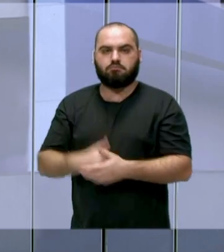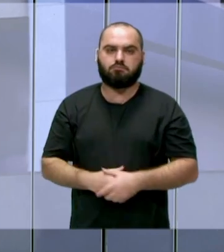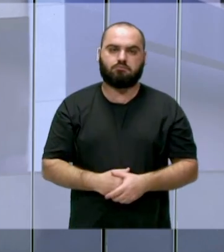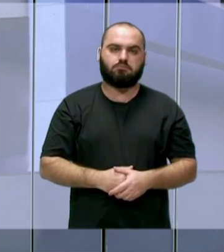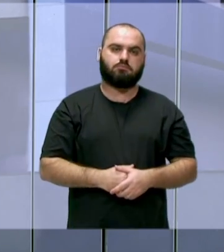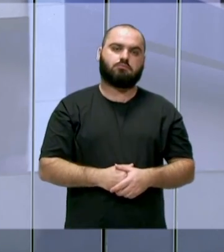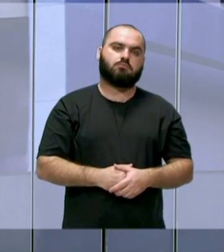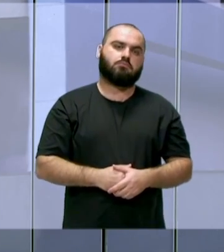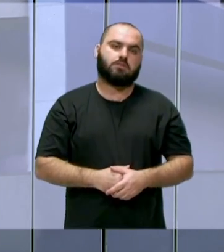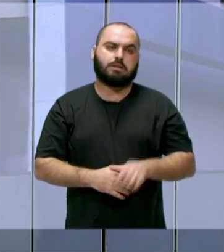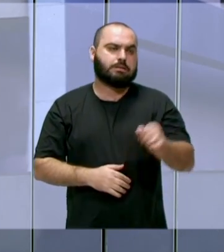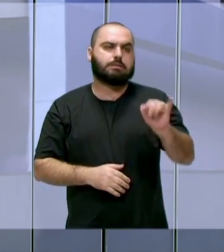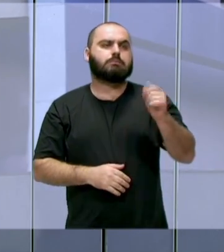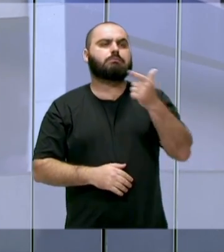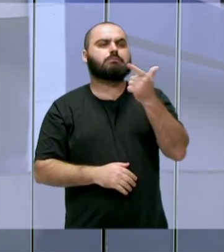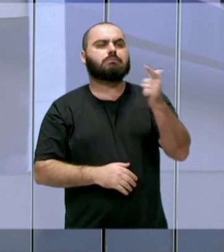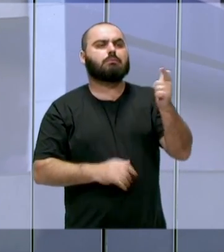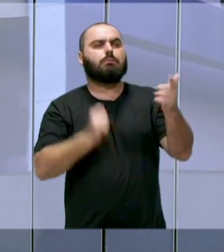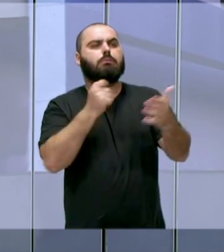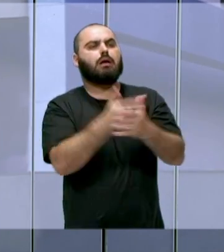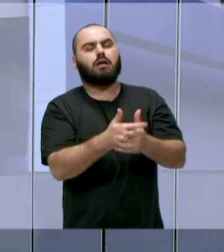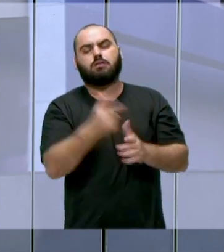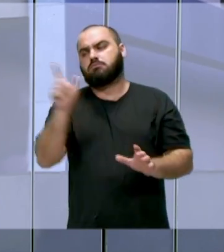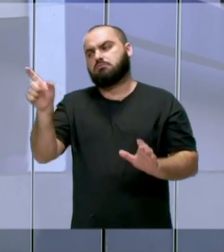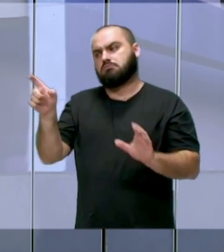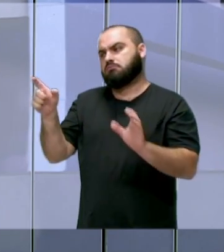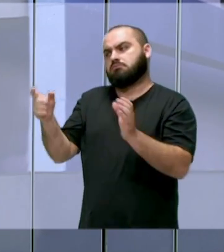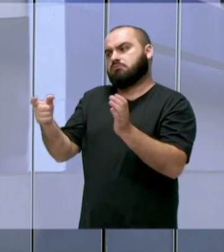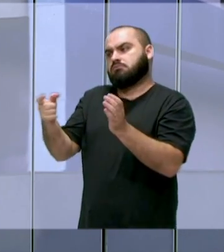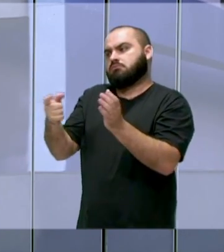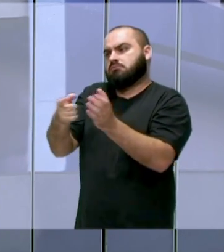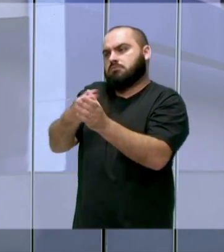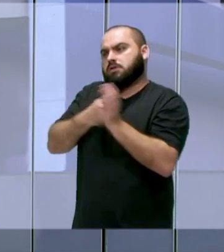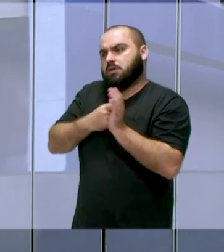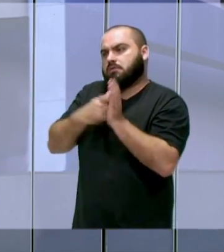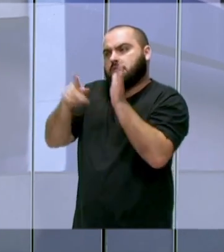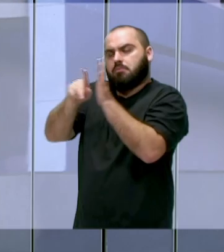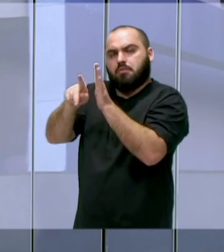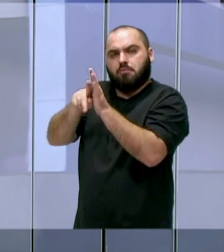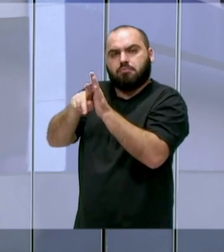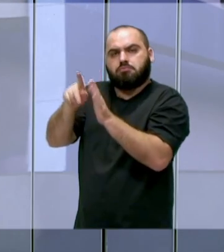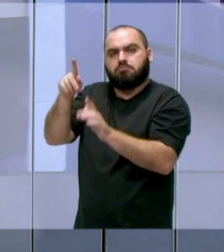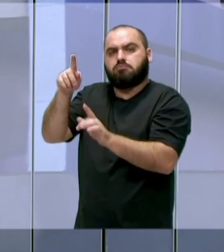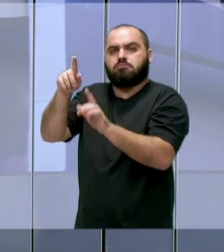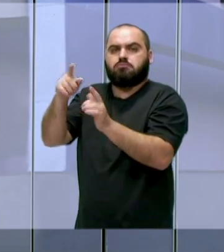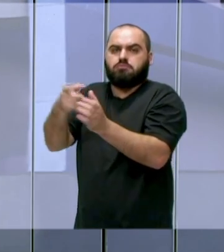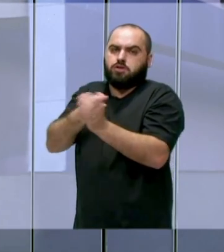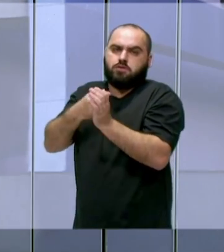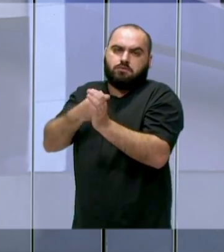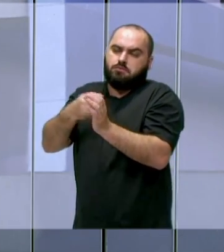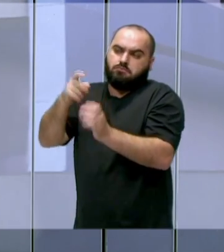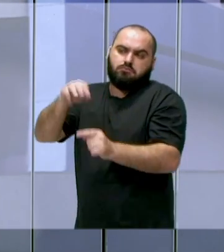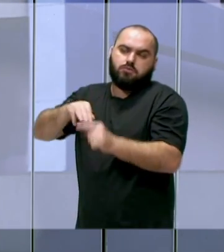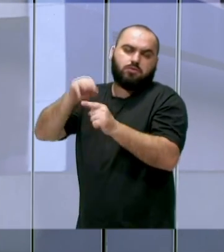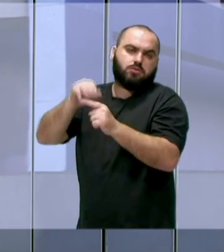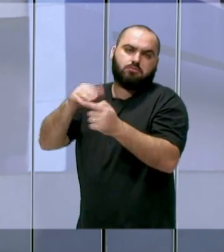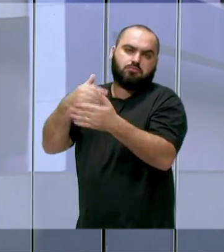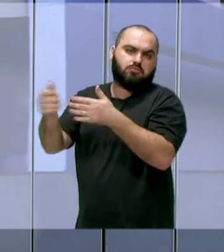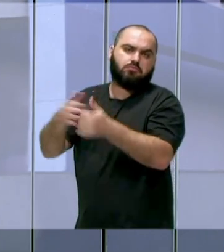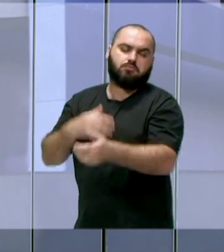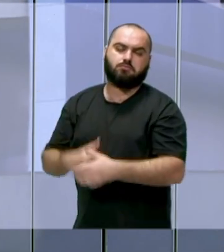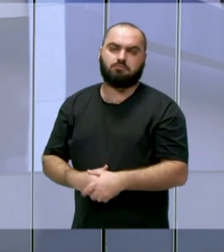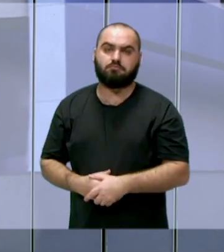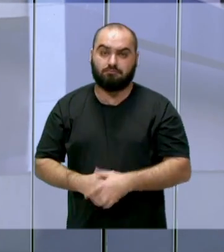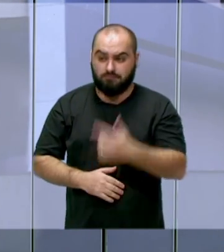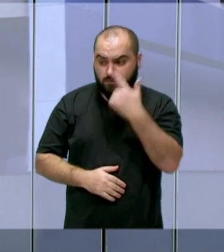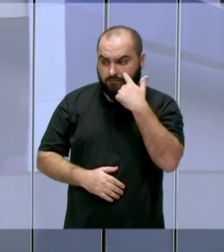vira dívida ativa do município, enfim, mas tu fomenta a economia, tu incentiva o pagamento do tributo. Porque muitas vezes, Maurício, se a vê na